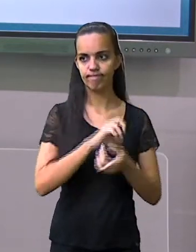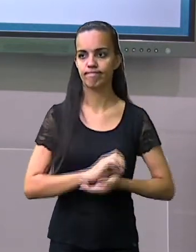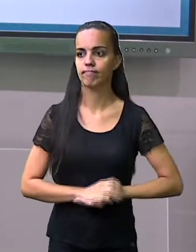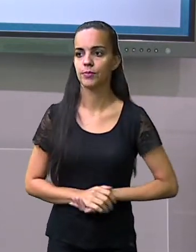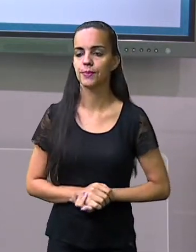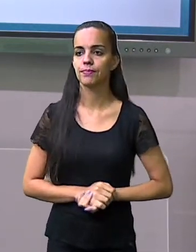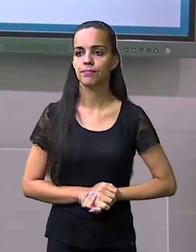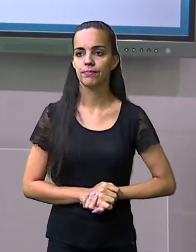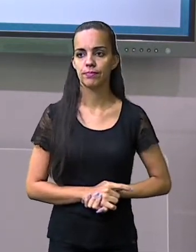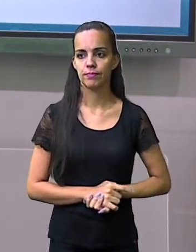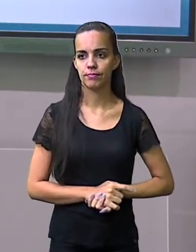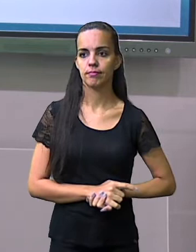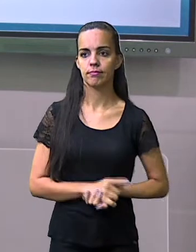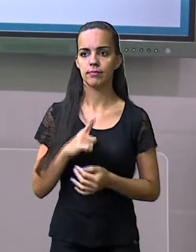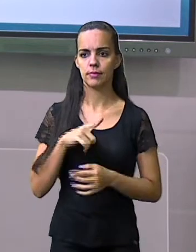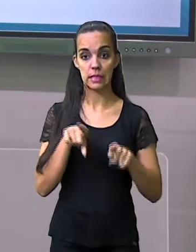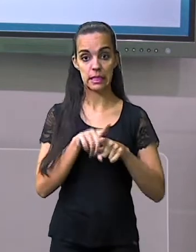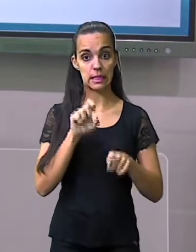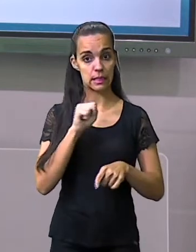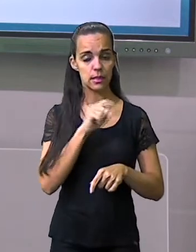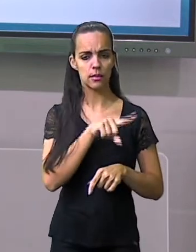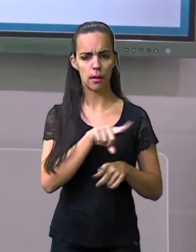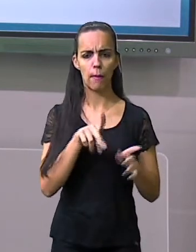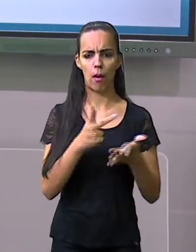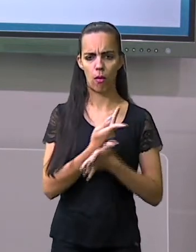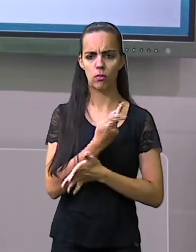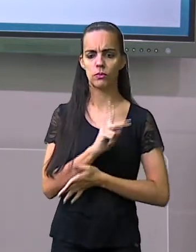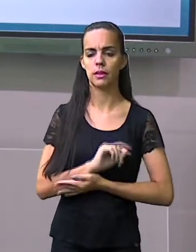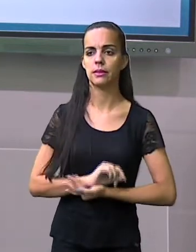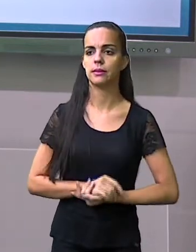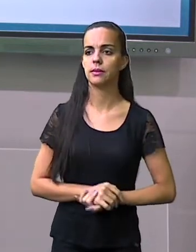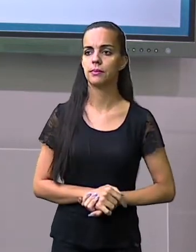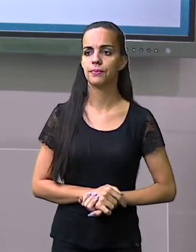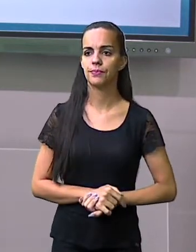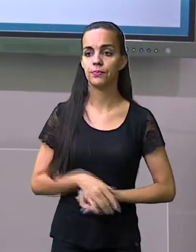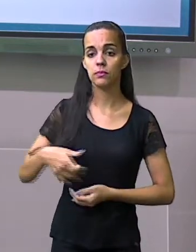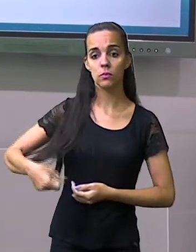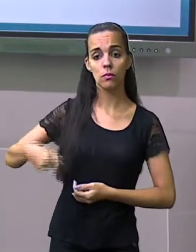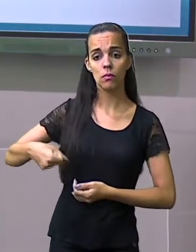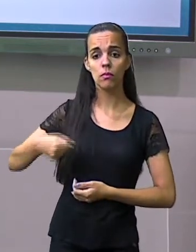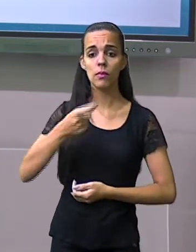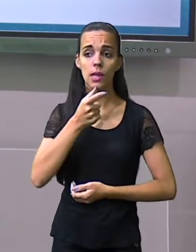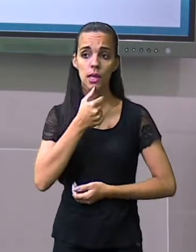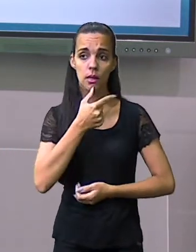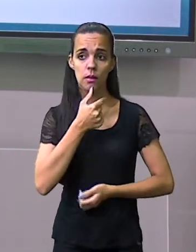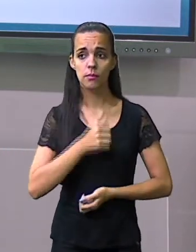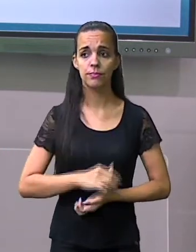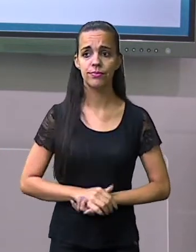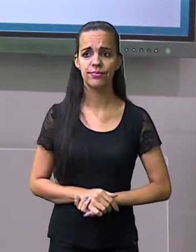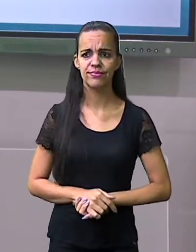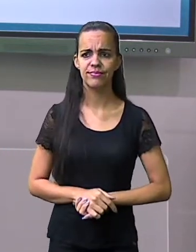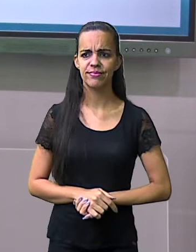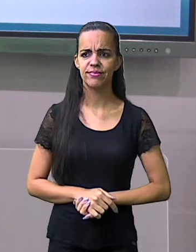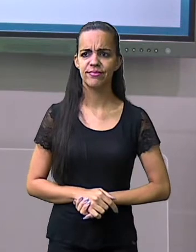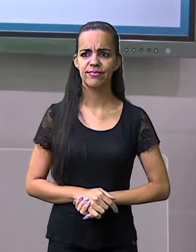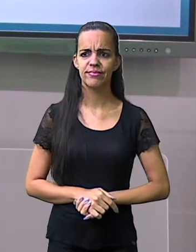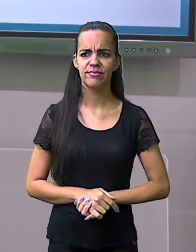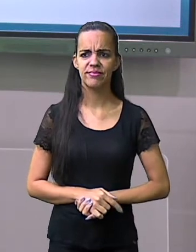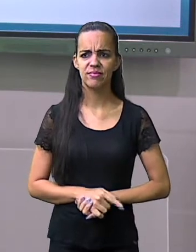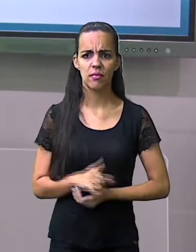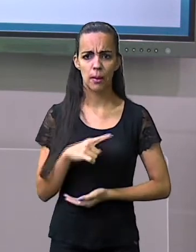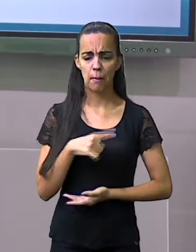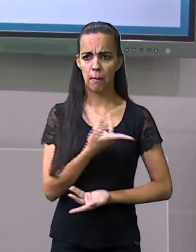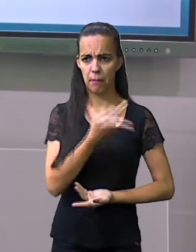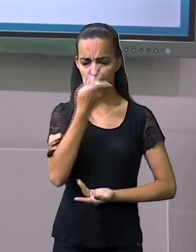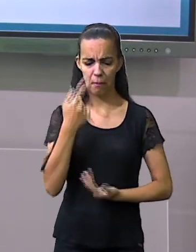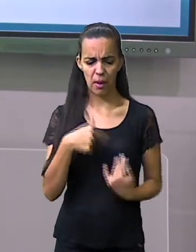um objeto que pode causar acidentes. E o balde de água? Ah, mas o balde de água, ele é inofensivo.